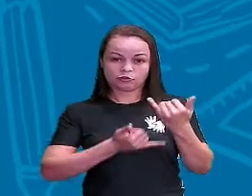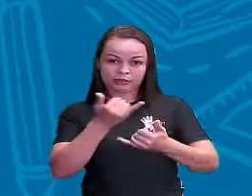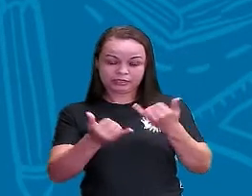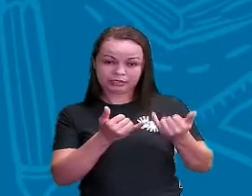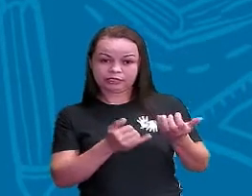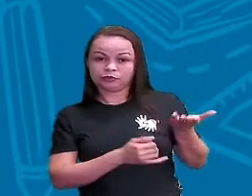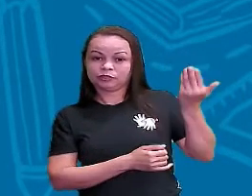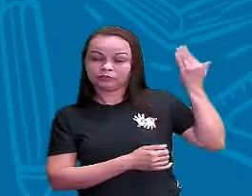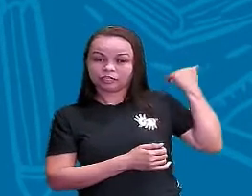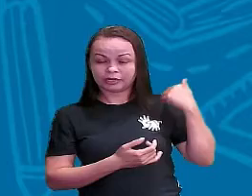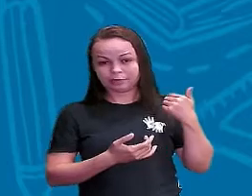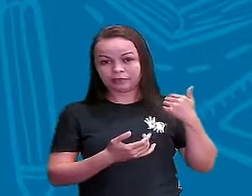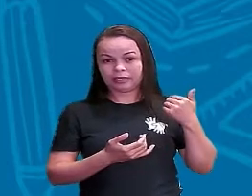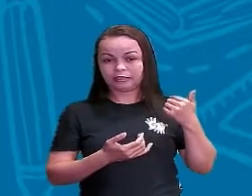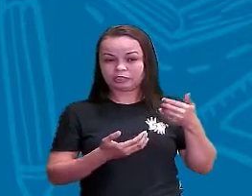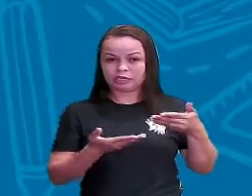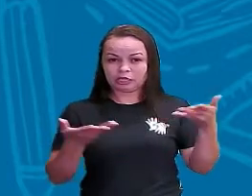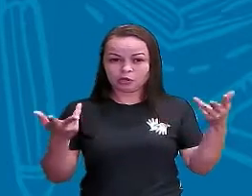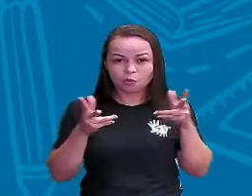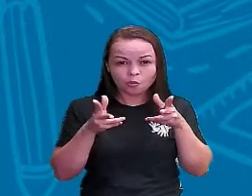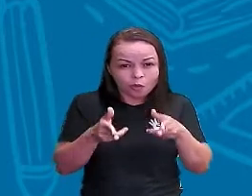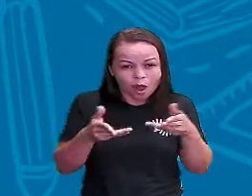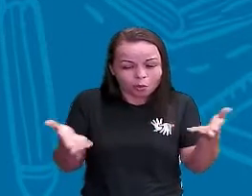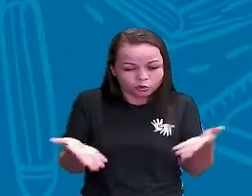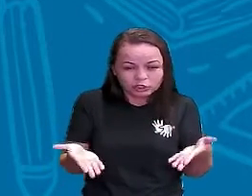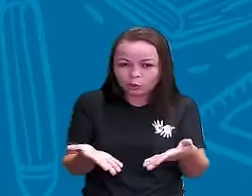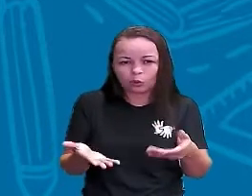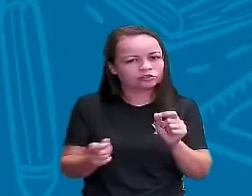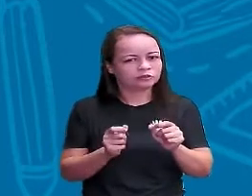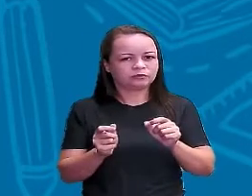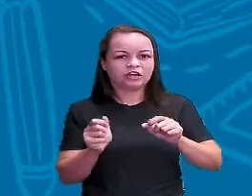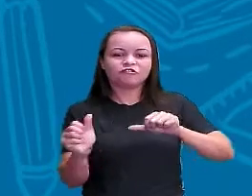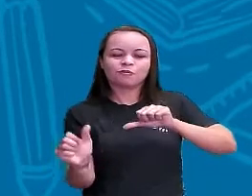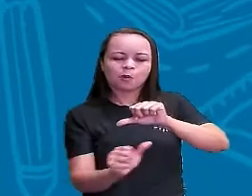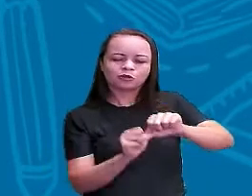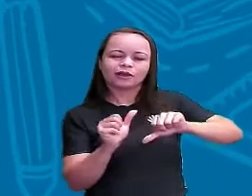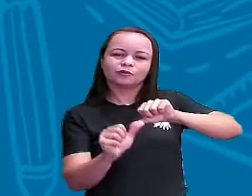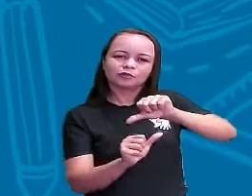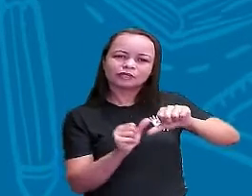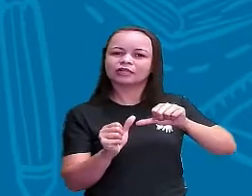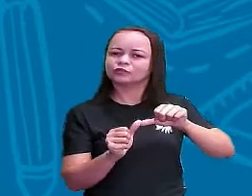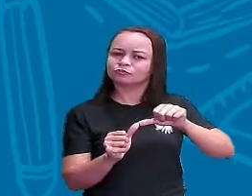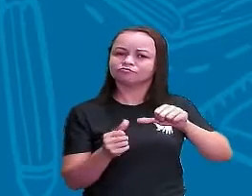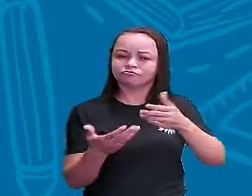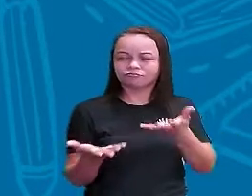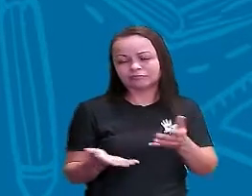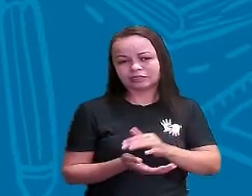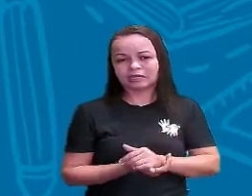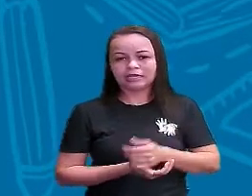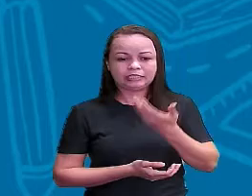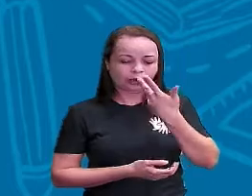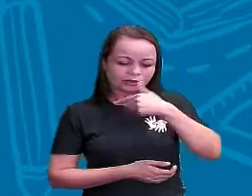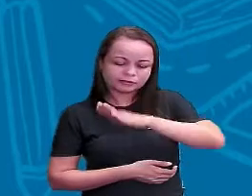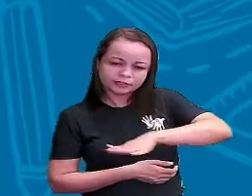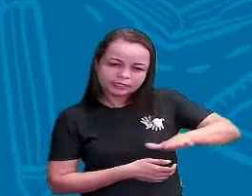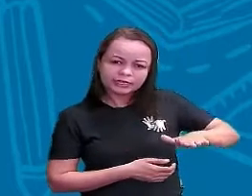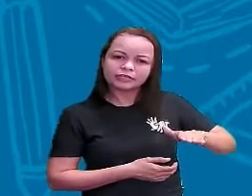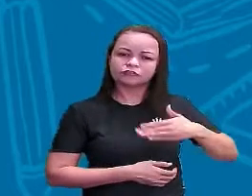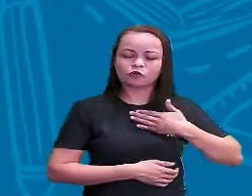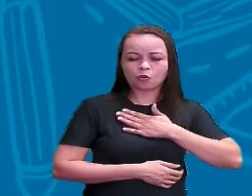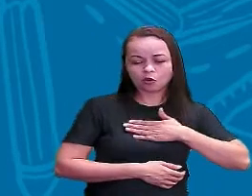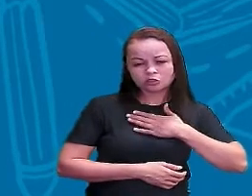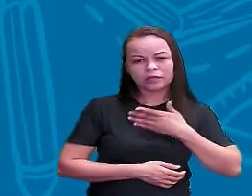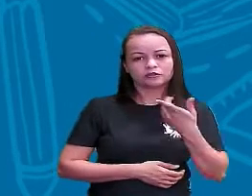Não são os mesmos do dia atuais Porque cada brinquedo foi se atualizando E as crianças foram tomando gosto